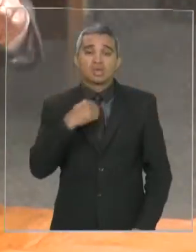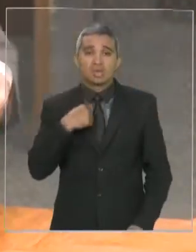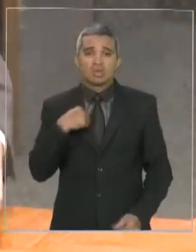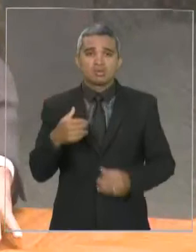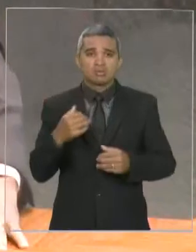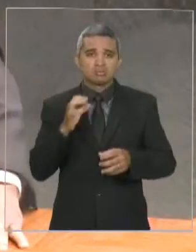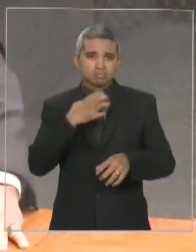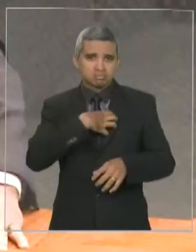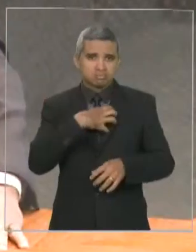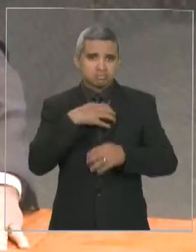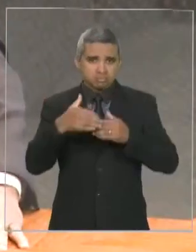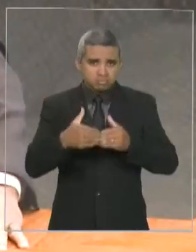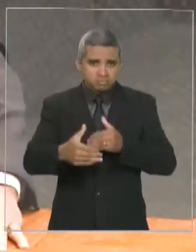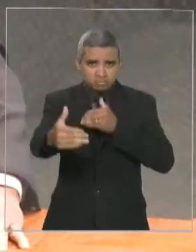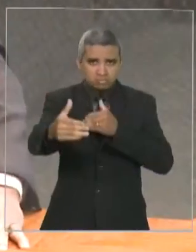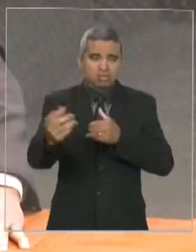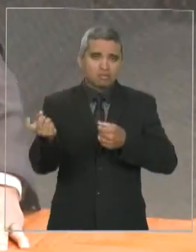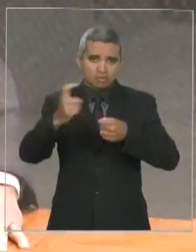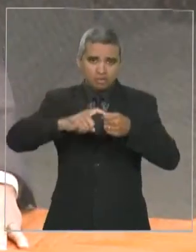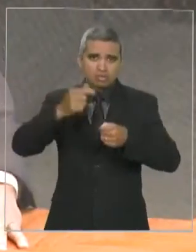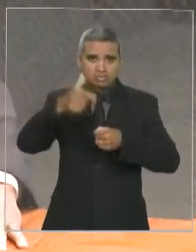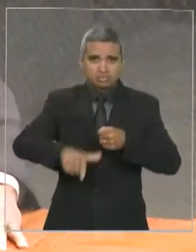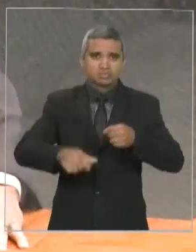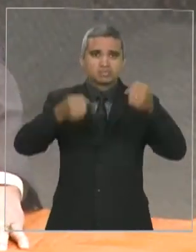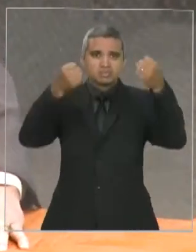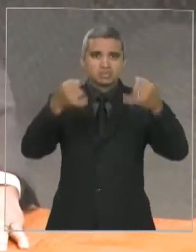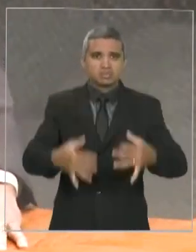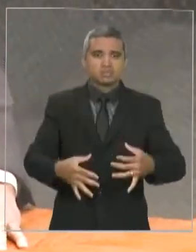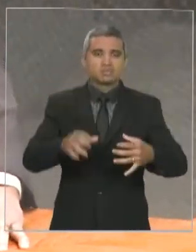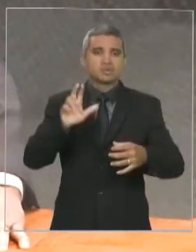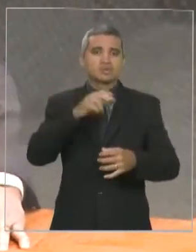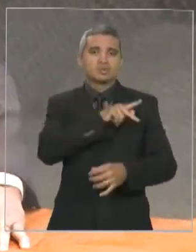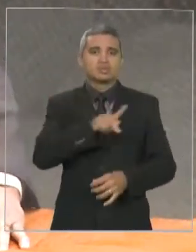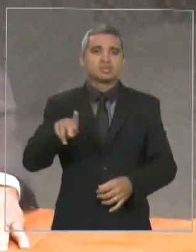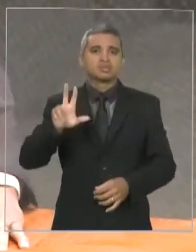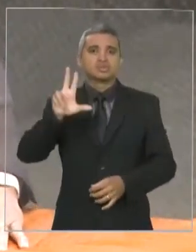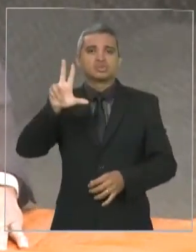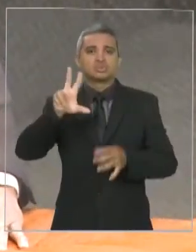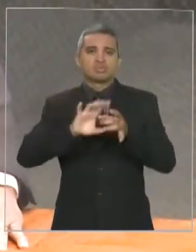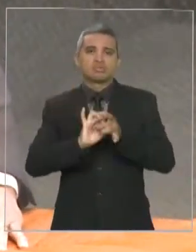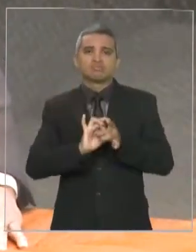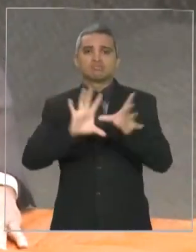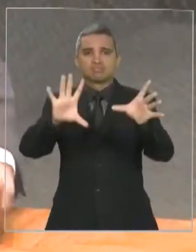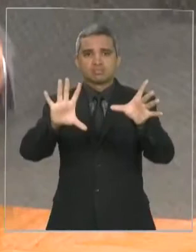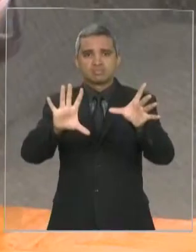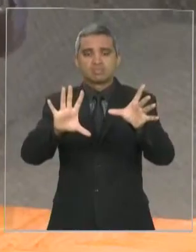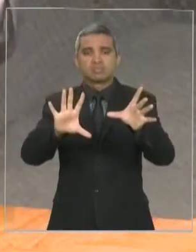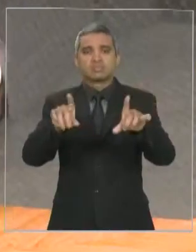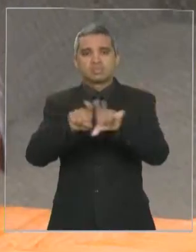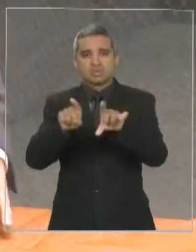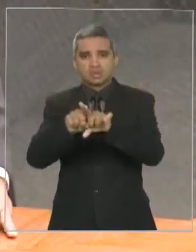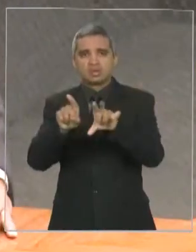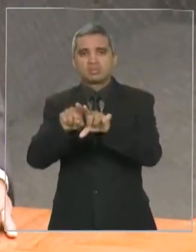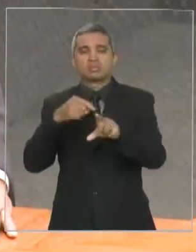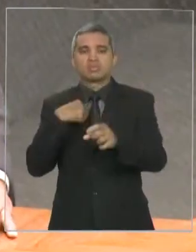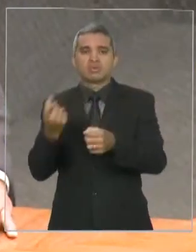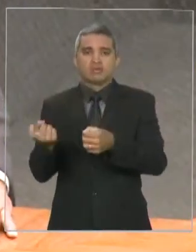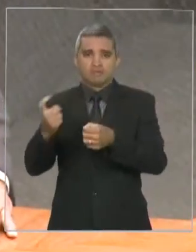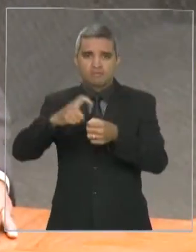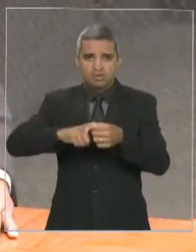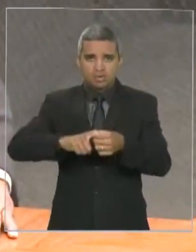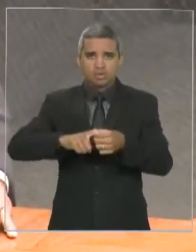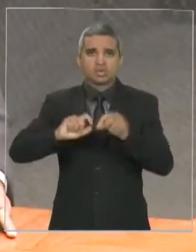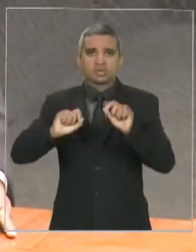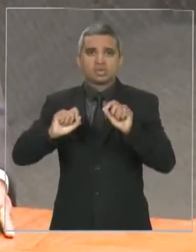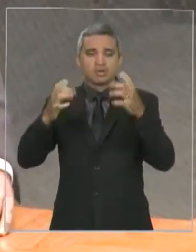da absolvição do presidente Lula, como votarei, voltarei mais adiante para comemorar com o